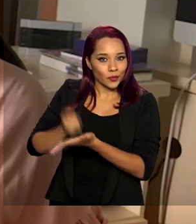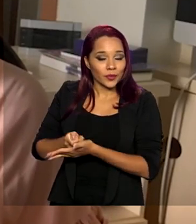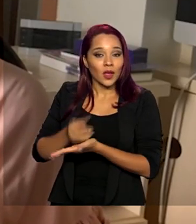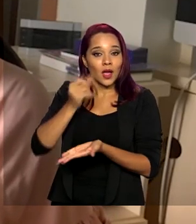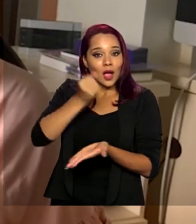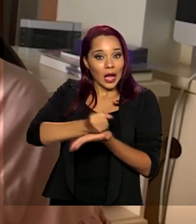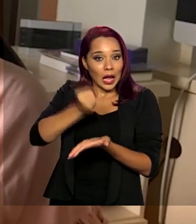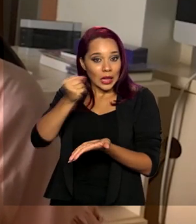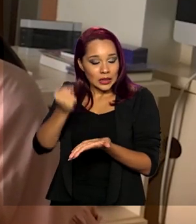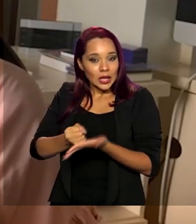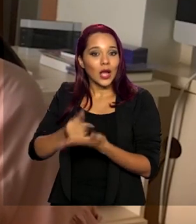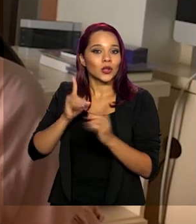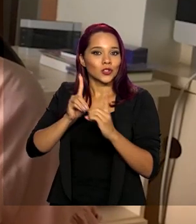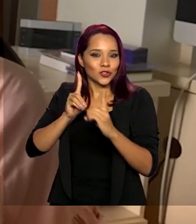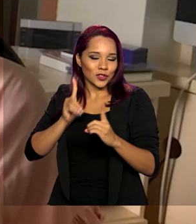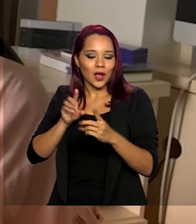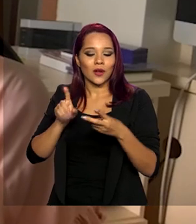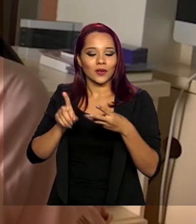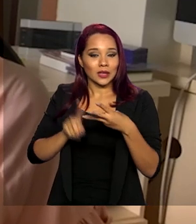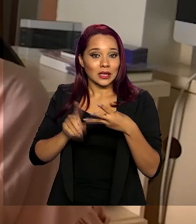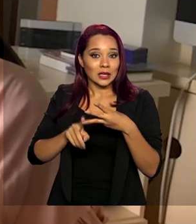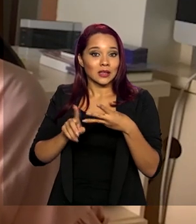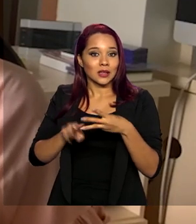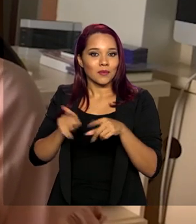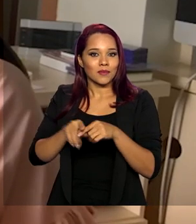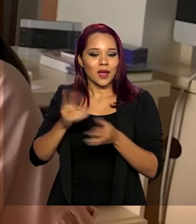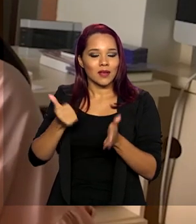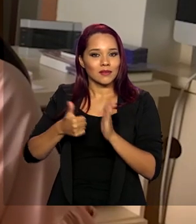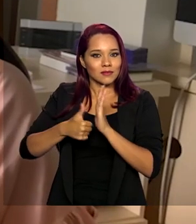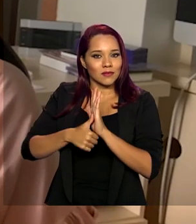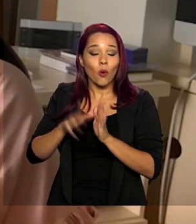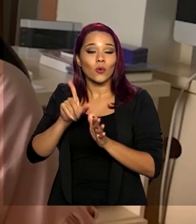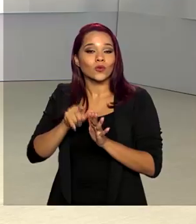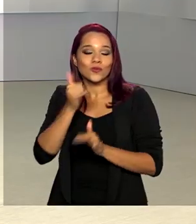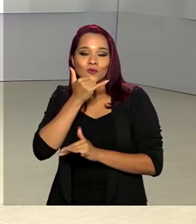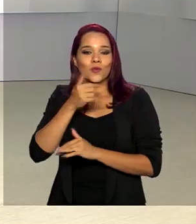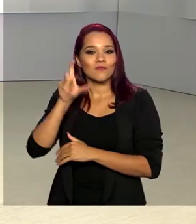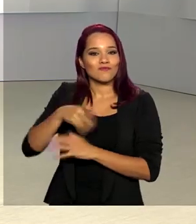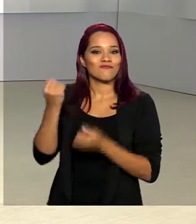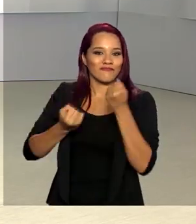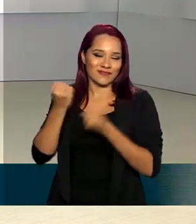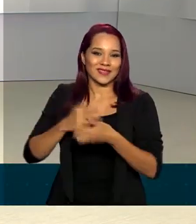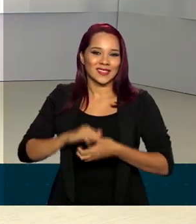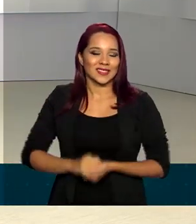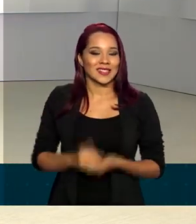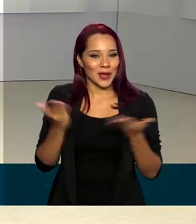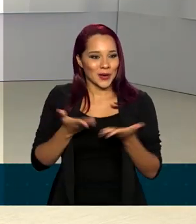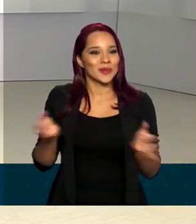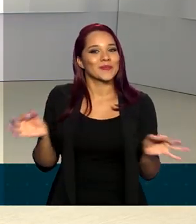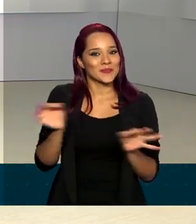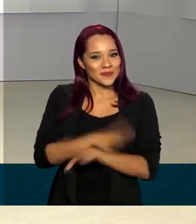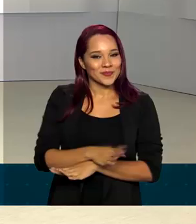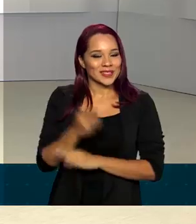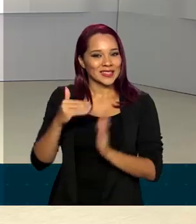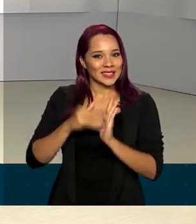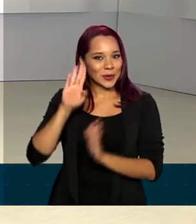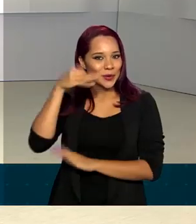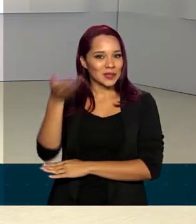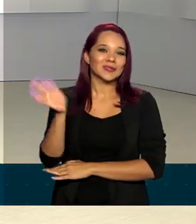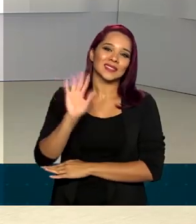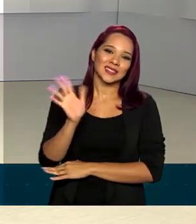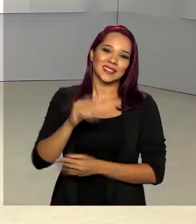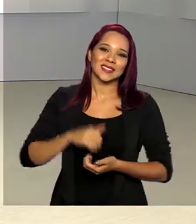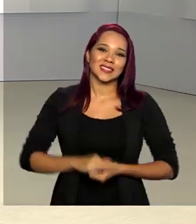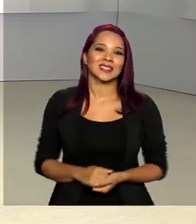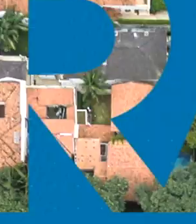carteira de trabalho digital e a carteira digital de trânsito. A gente fica por aqui. Até a próxima edição.